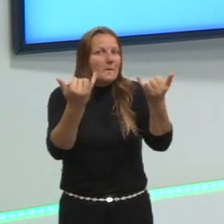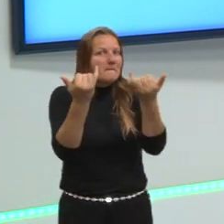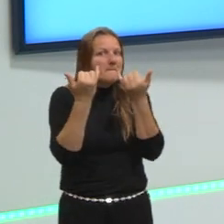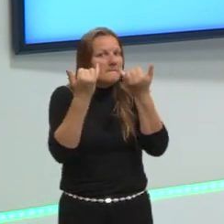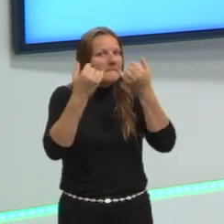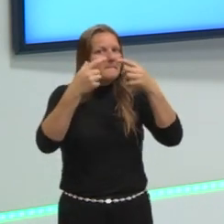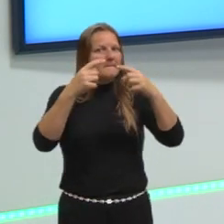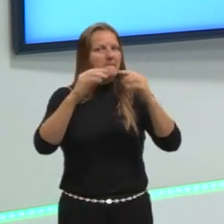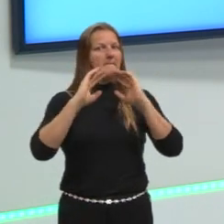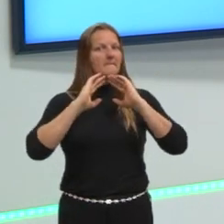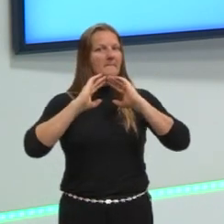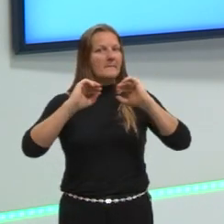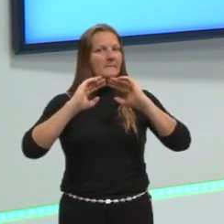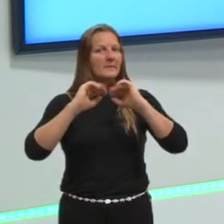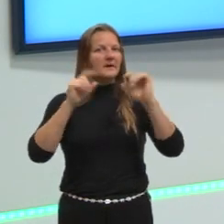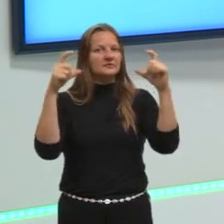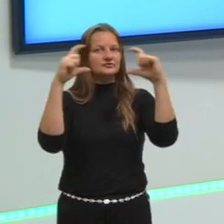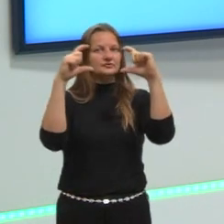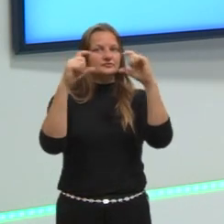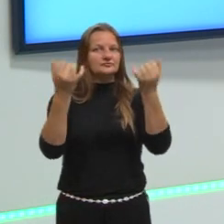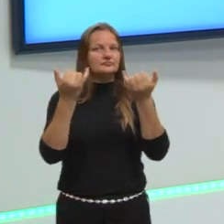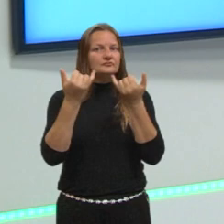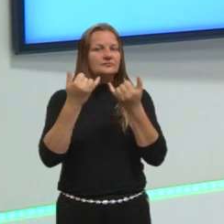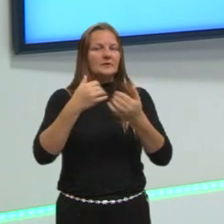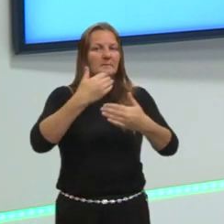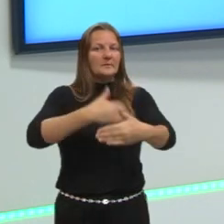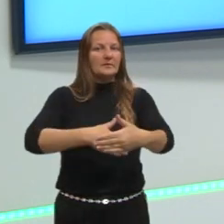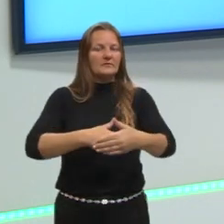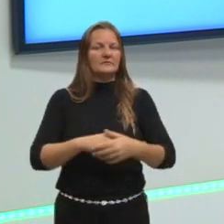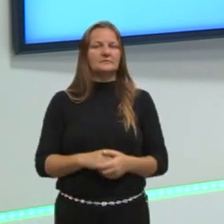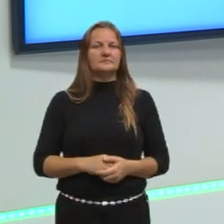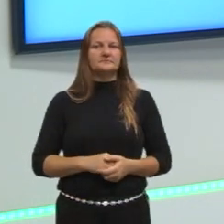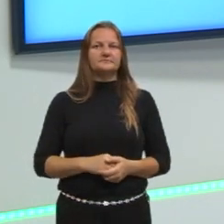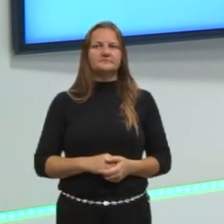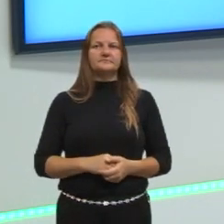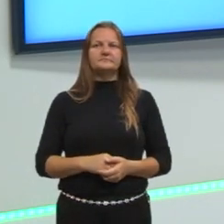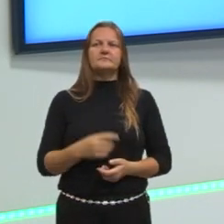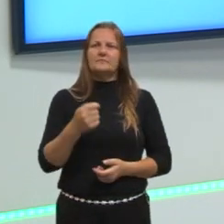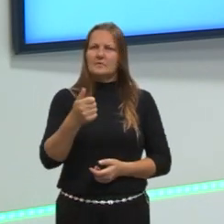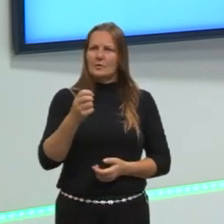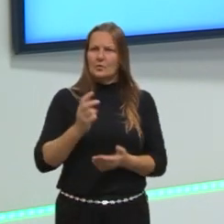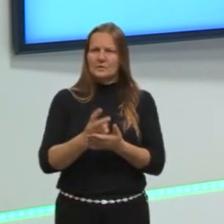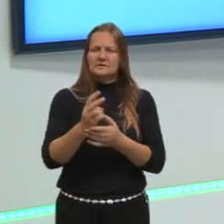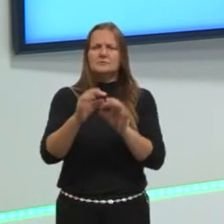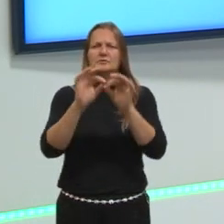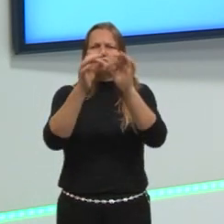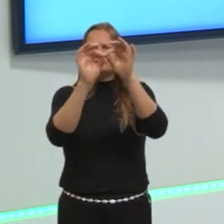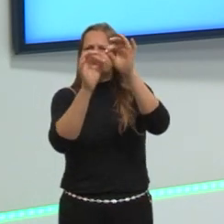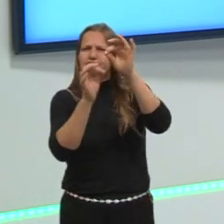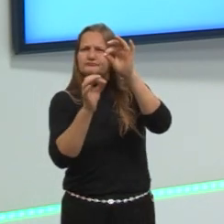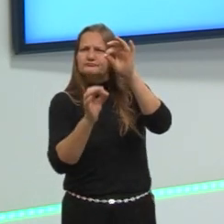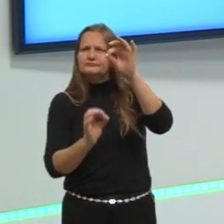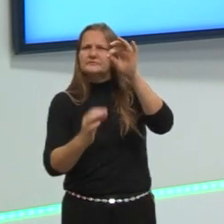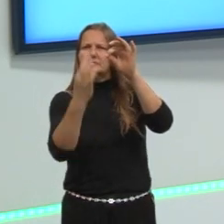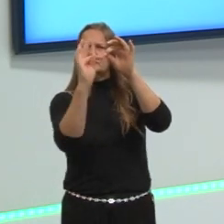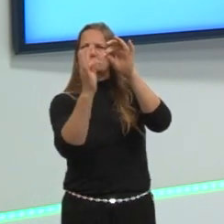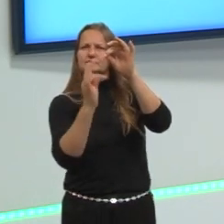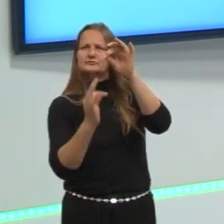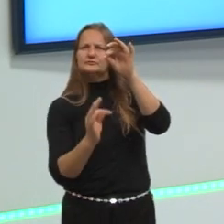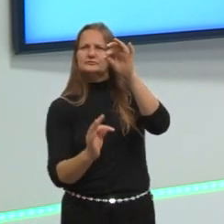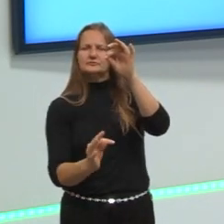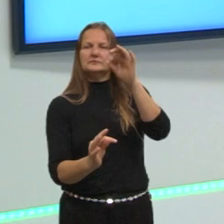pedindo, o enunciado ali da prova. A questão, geralmente, é bem longa, então, traz muitas